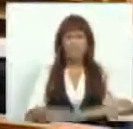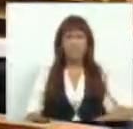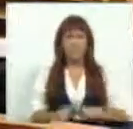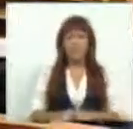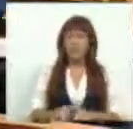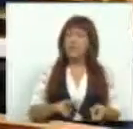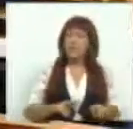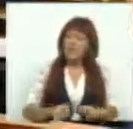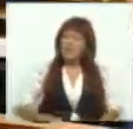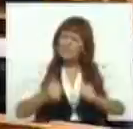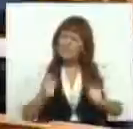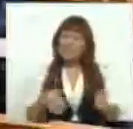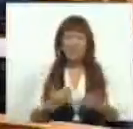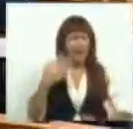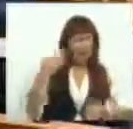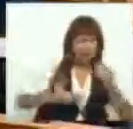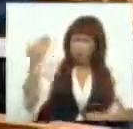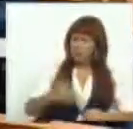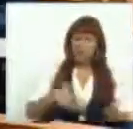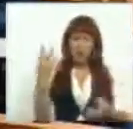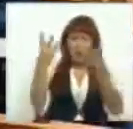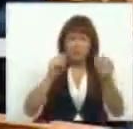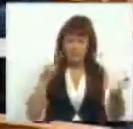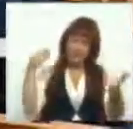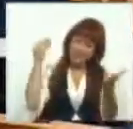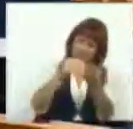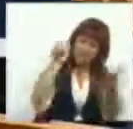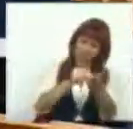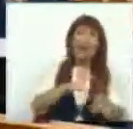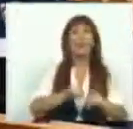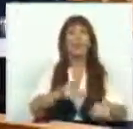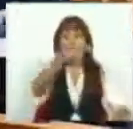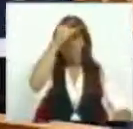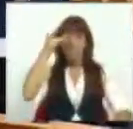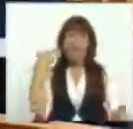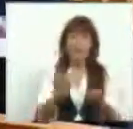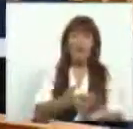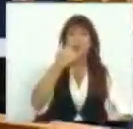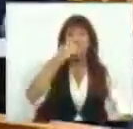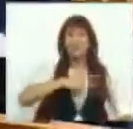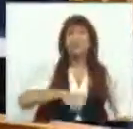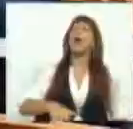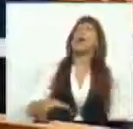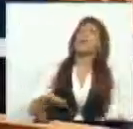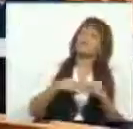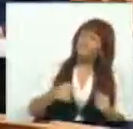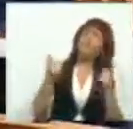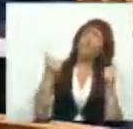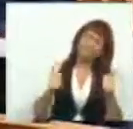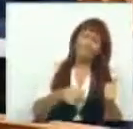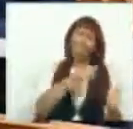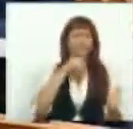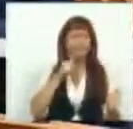retificarmos, trazermos justiça a este orçamento, para que mais facilmente os portugueses aceitem os